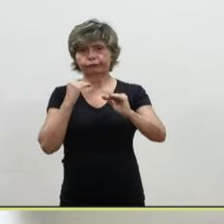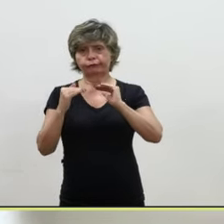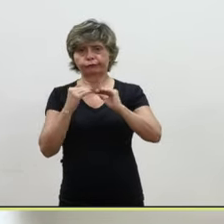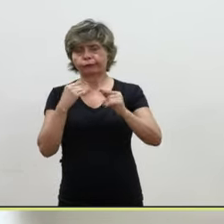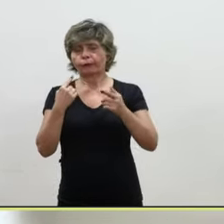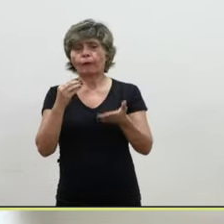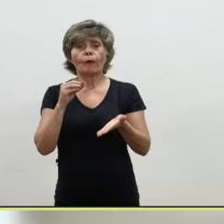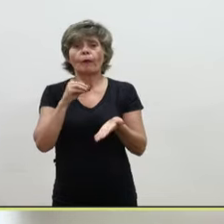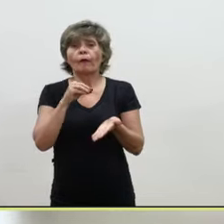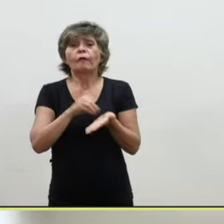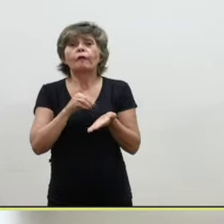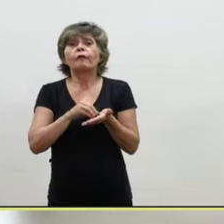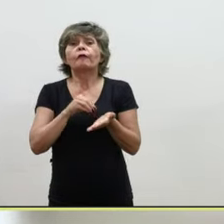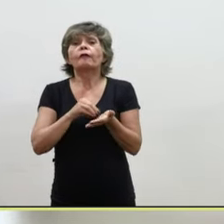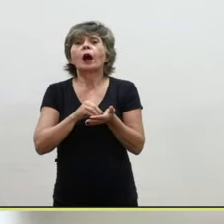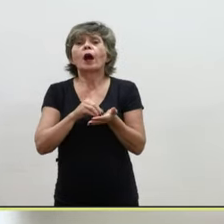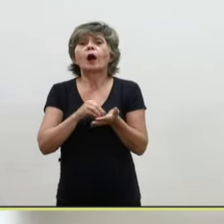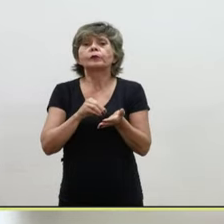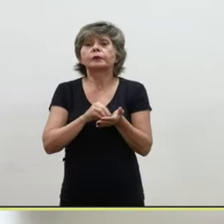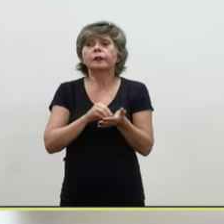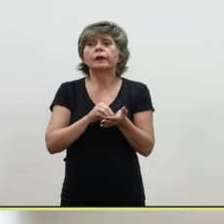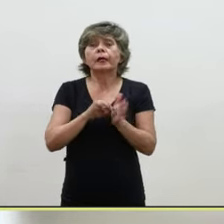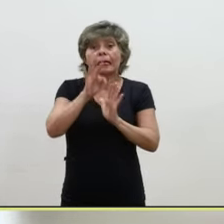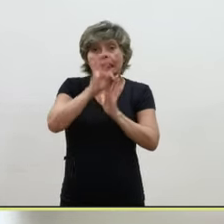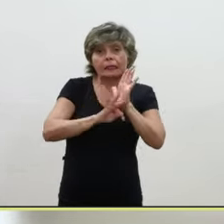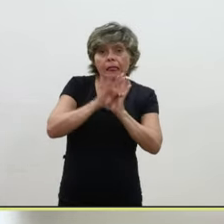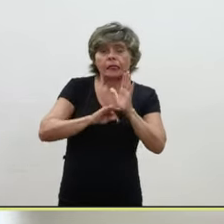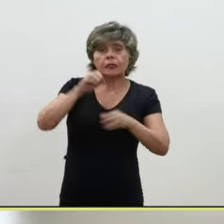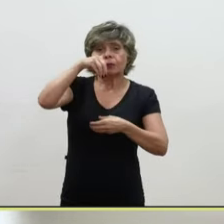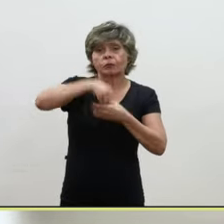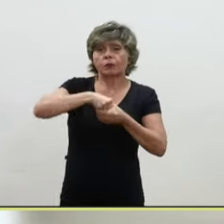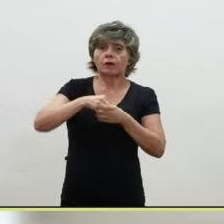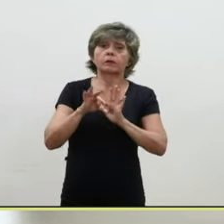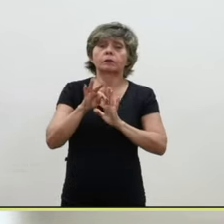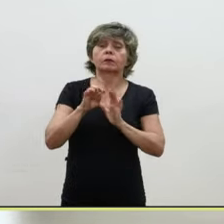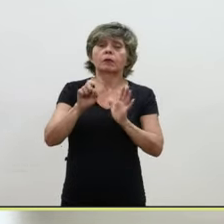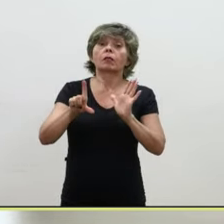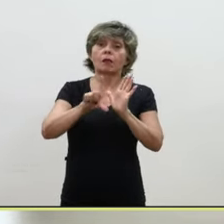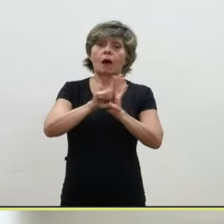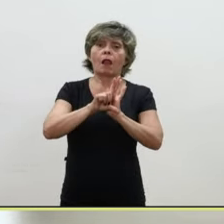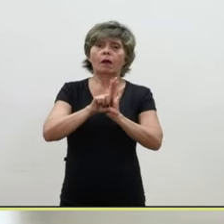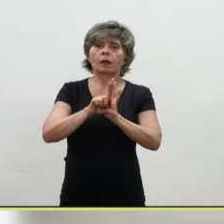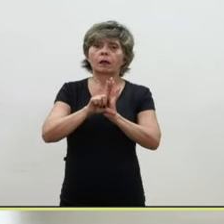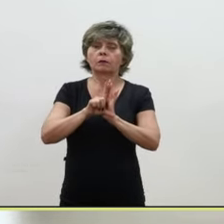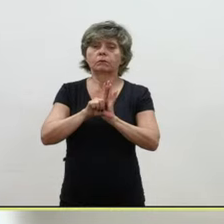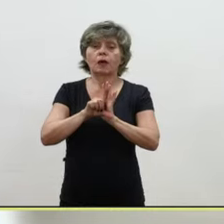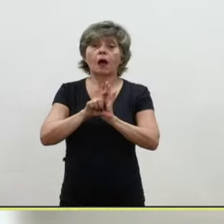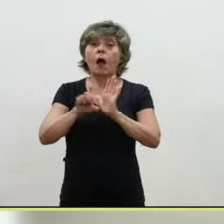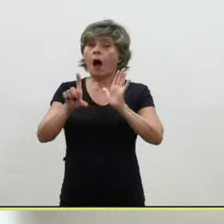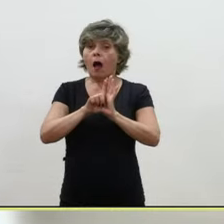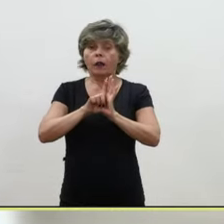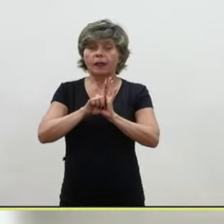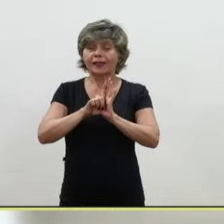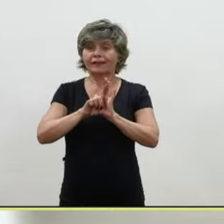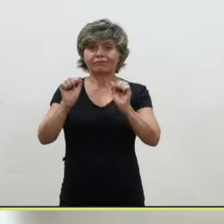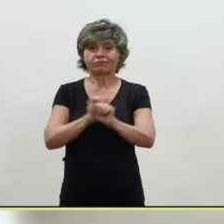expressão clara, né? Nesse sentido, na lei, conforme o todo, o conselheiro, o relator